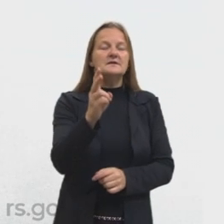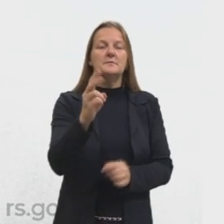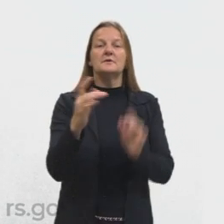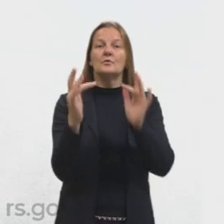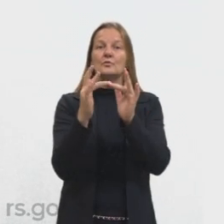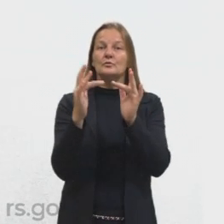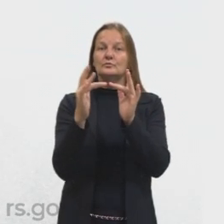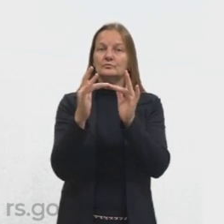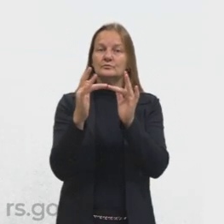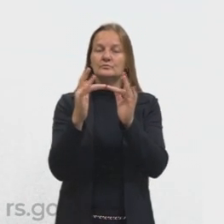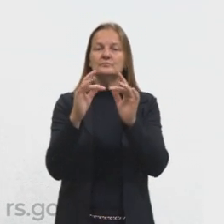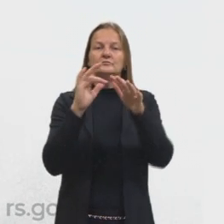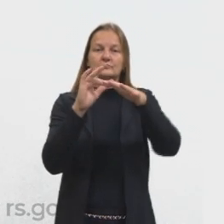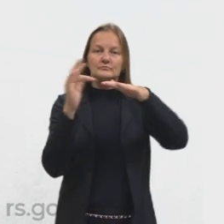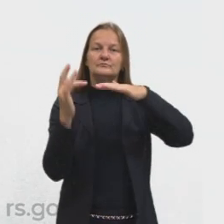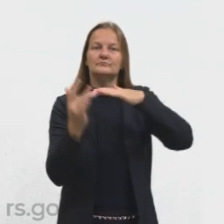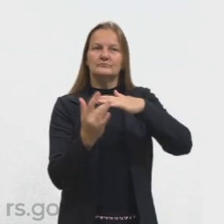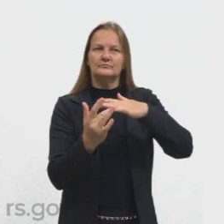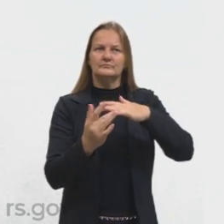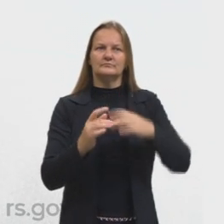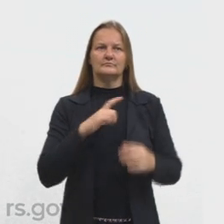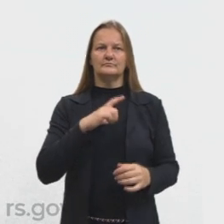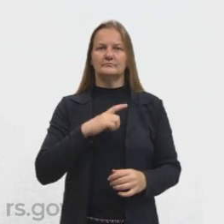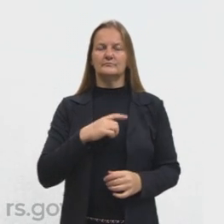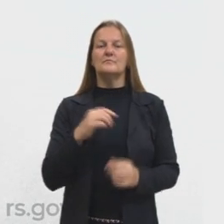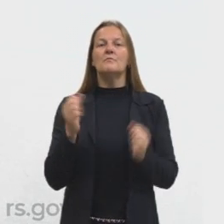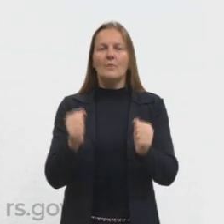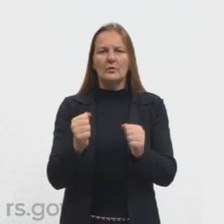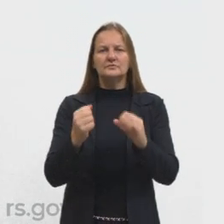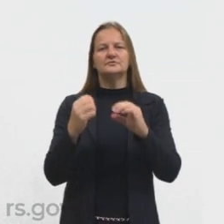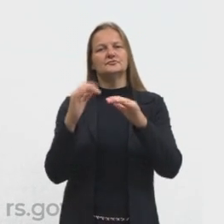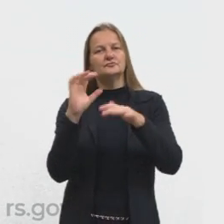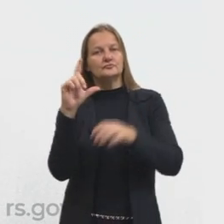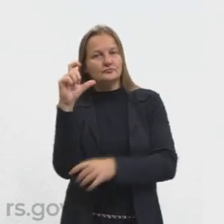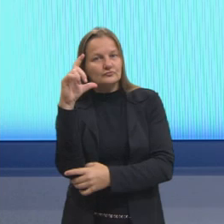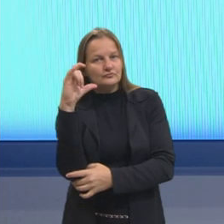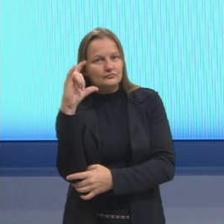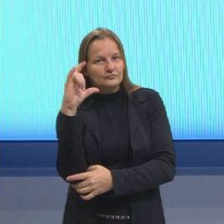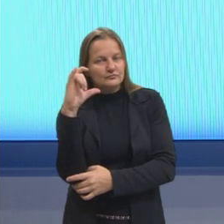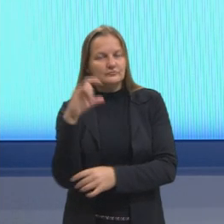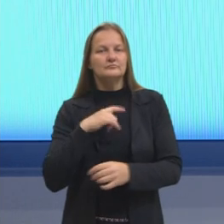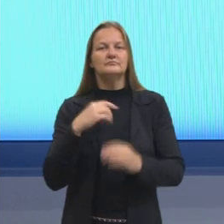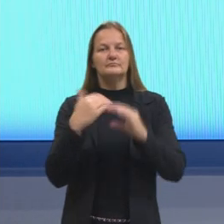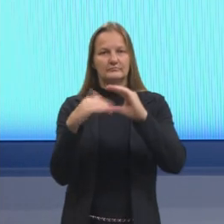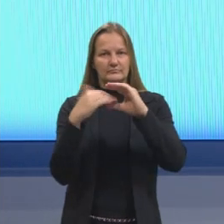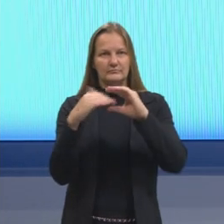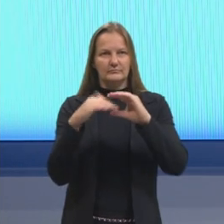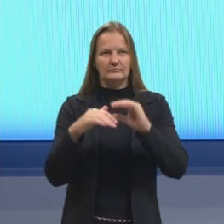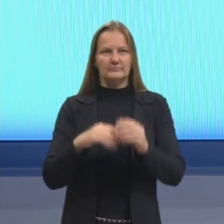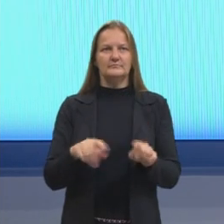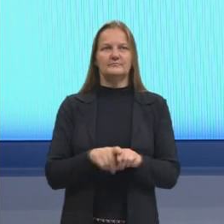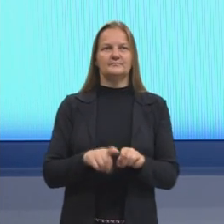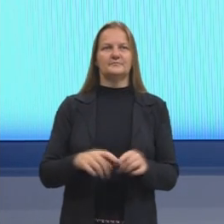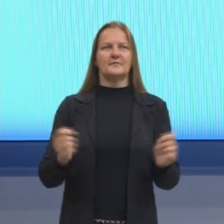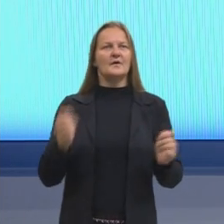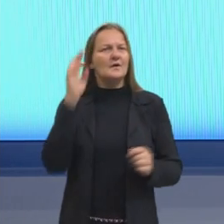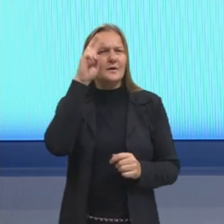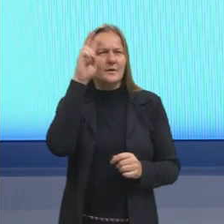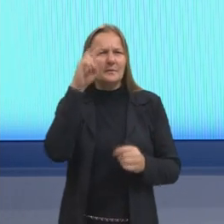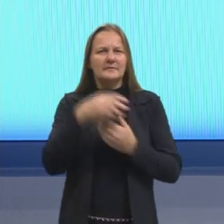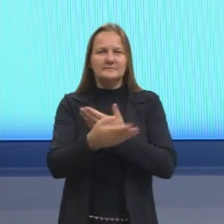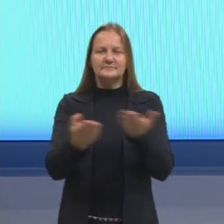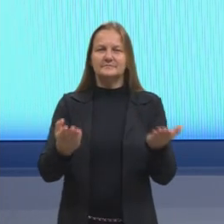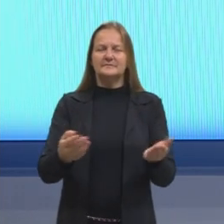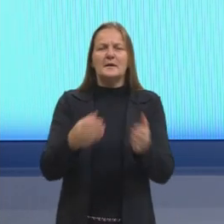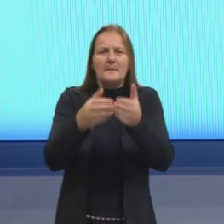as minhas redes sociais, vocês têm aqui o acesso ao meu Instagram, vocês têm o meu e-mail educar. E eu quero lembrá-los que eu sempre